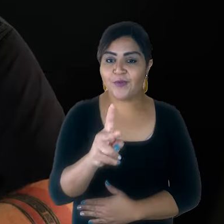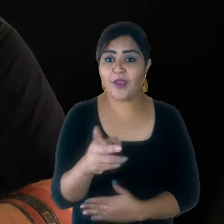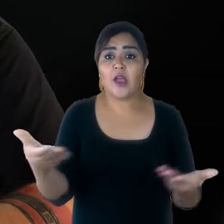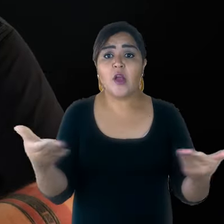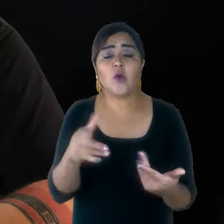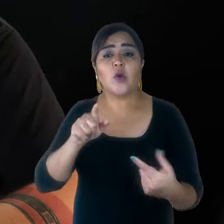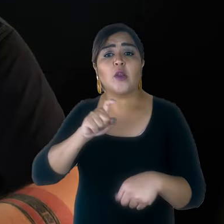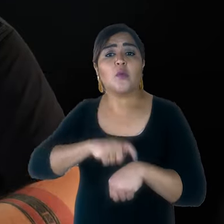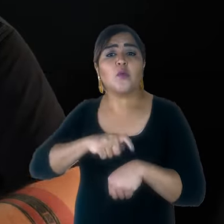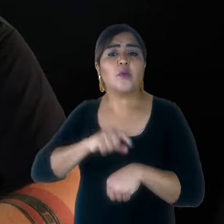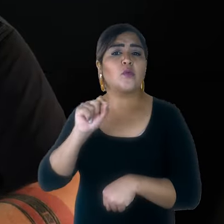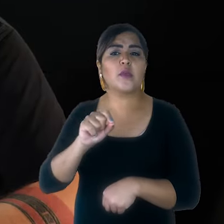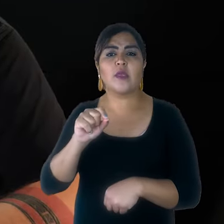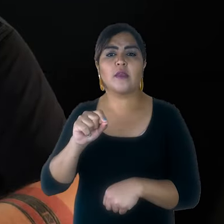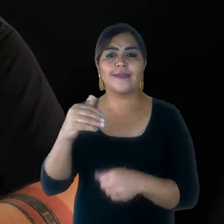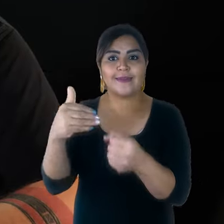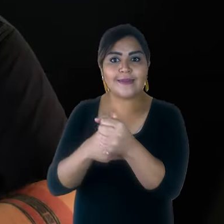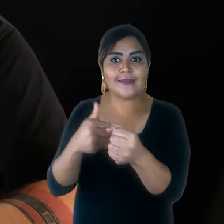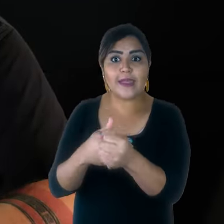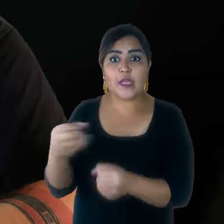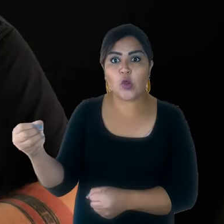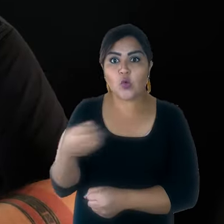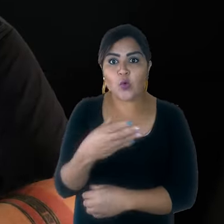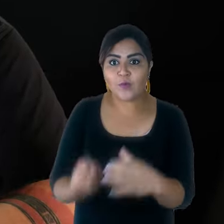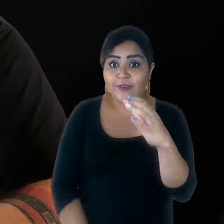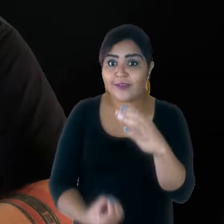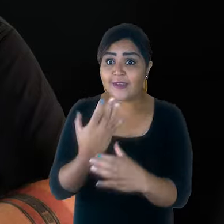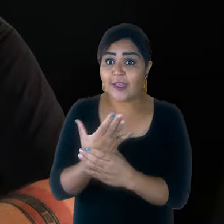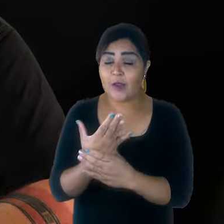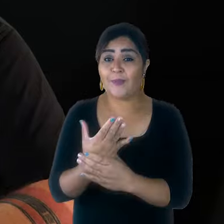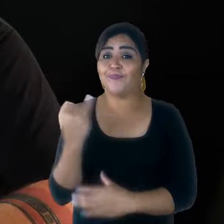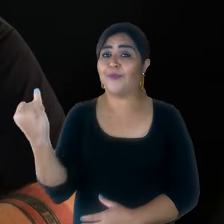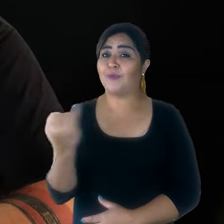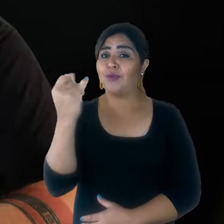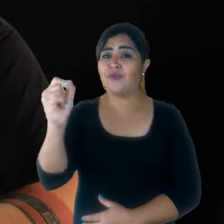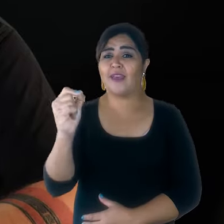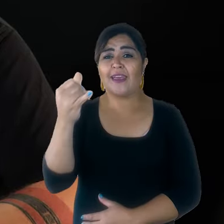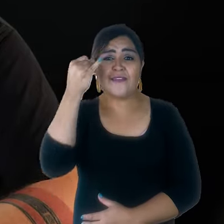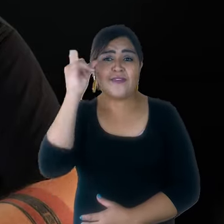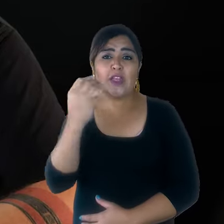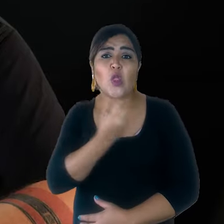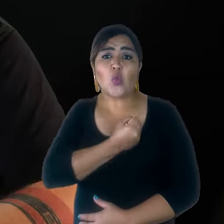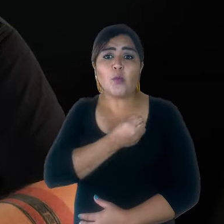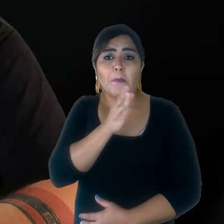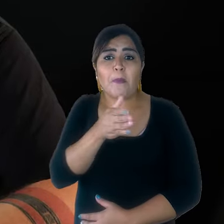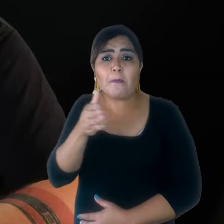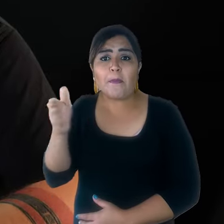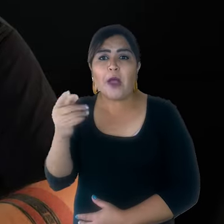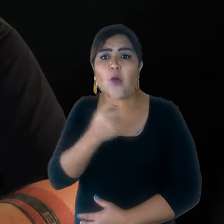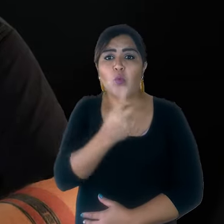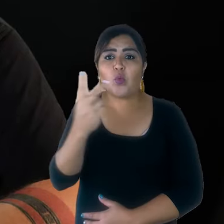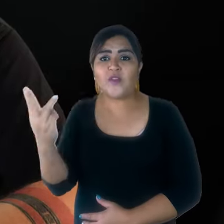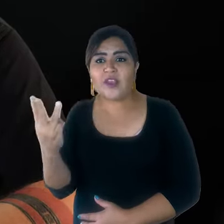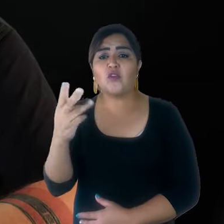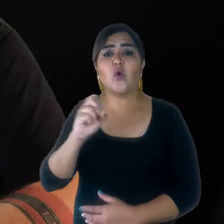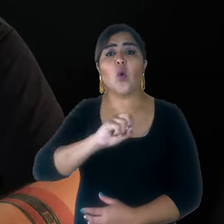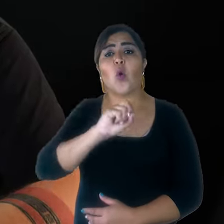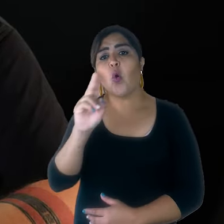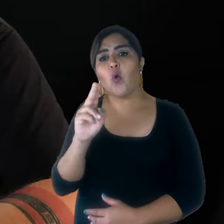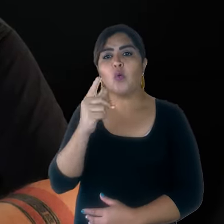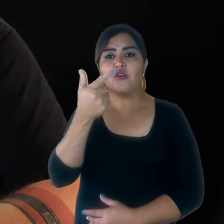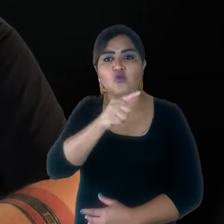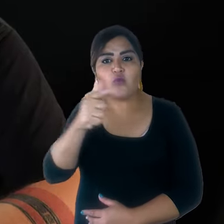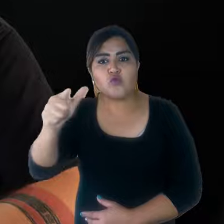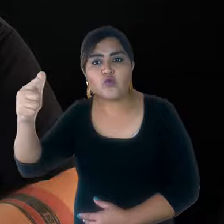utilize números sequenciais, números repetidos ou que iniciem com zero. E nós não recomendamos que você utilize números de documentos